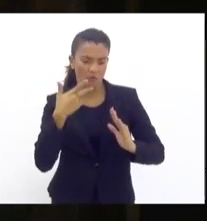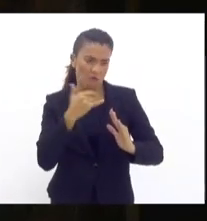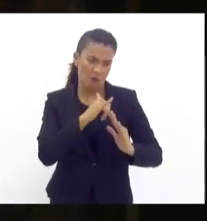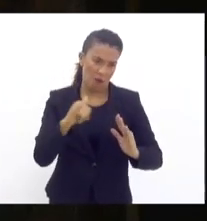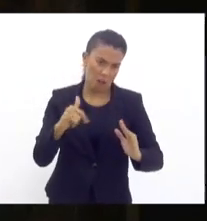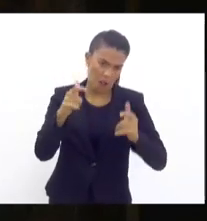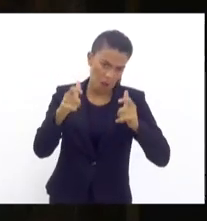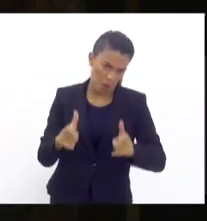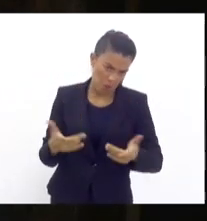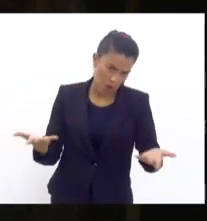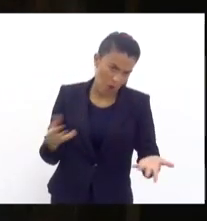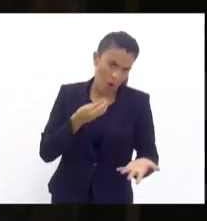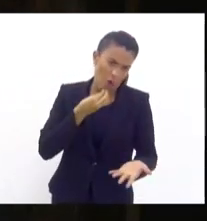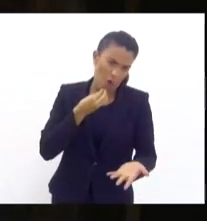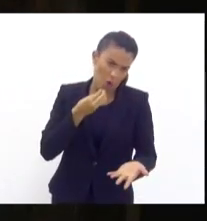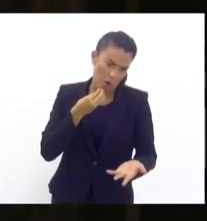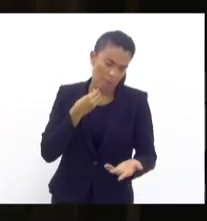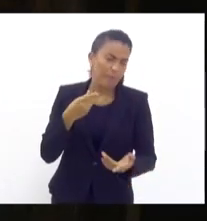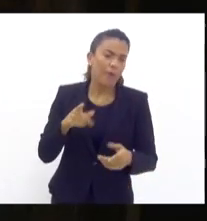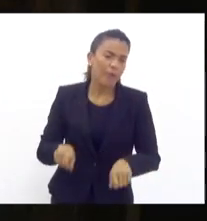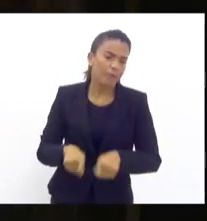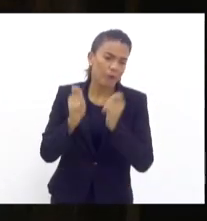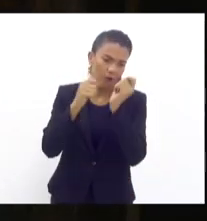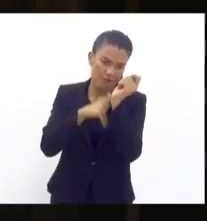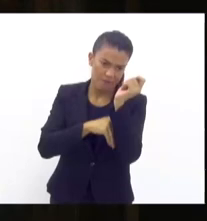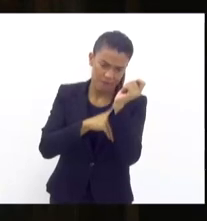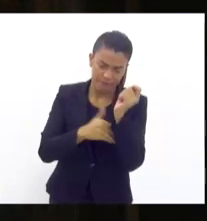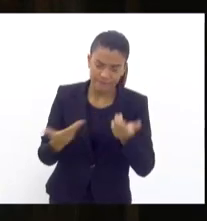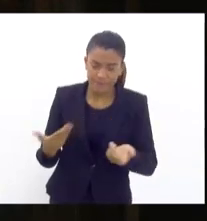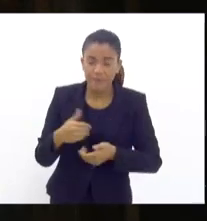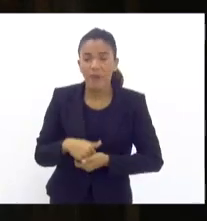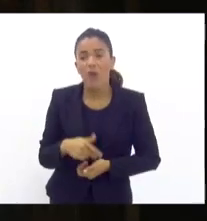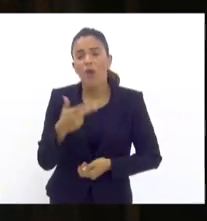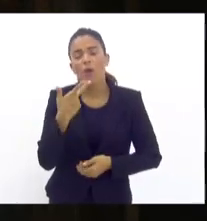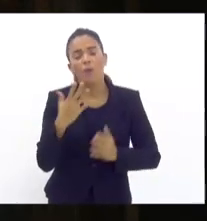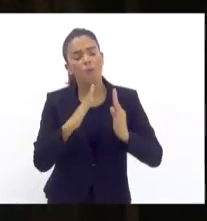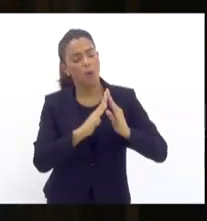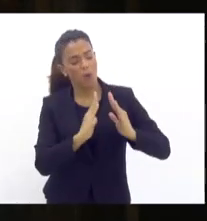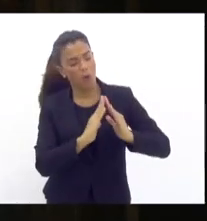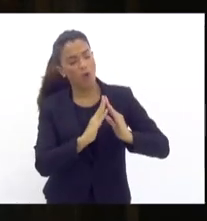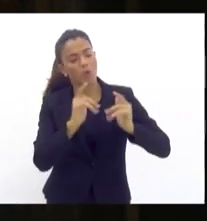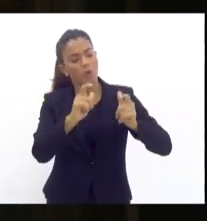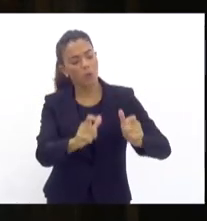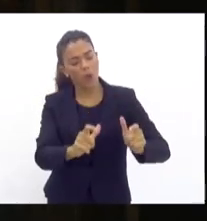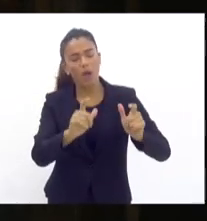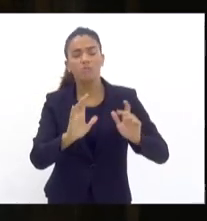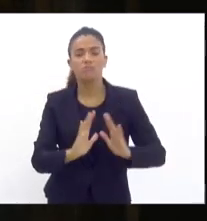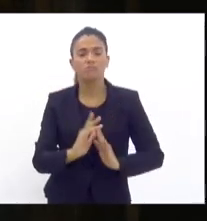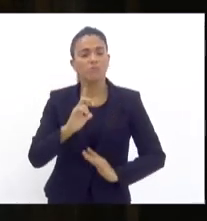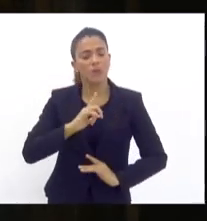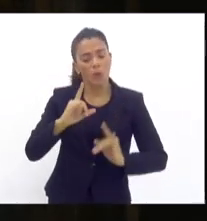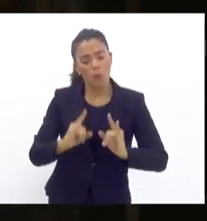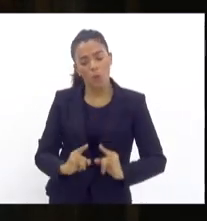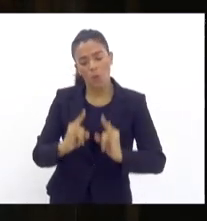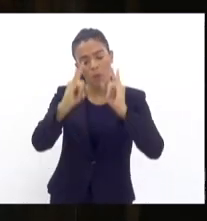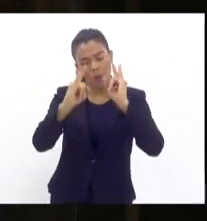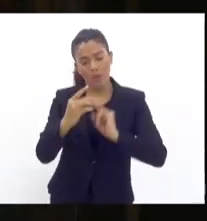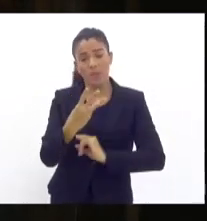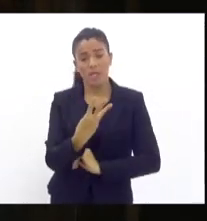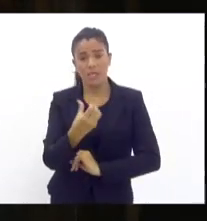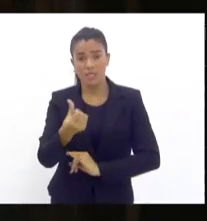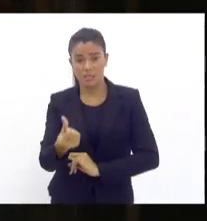para os senhores, por questão óbvia de violação de sigilo funcional, não vou falar da localidade, então, eu moro em tal localidade, eu tenho um prédio com 36